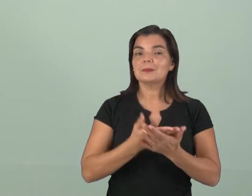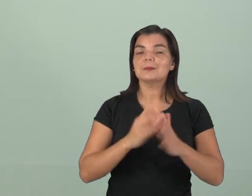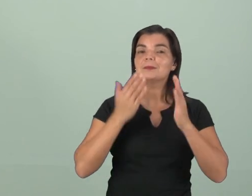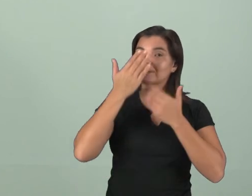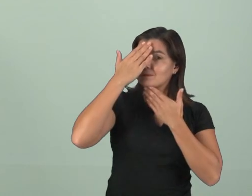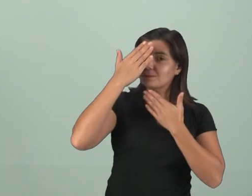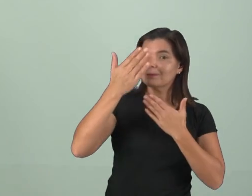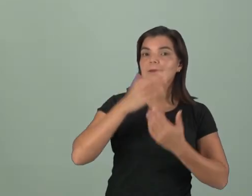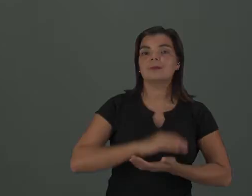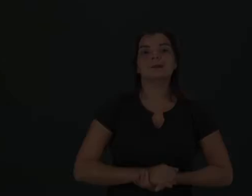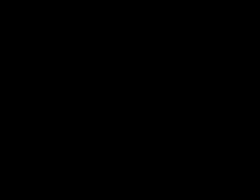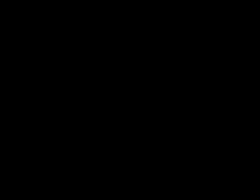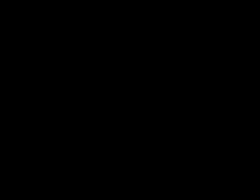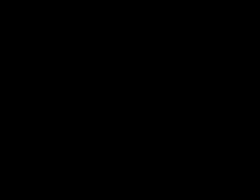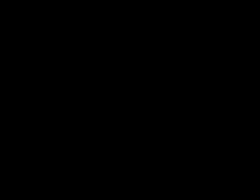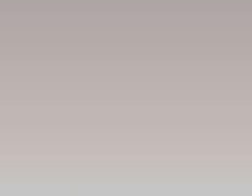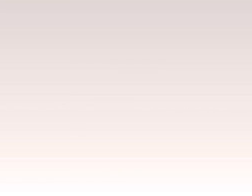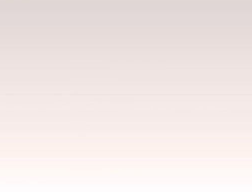próxima. Muito obrigado.